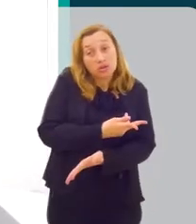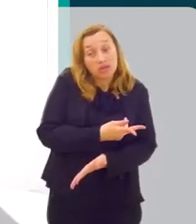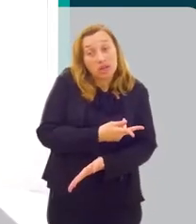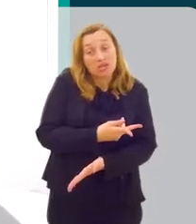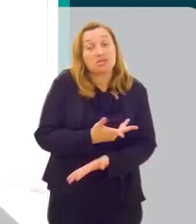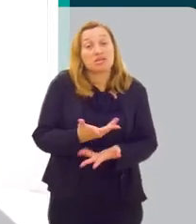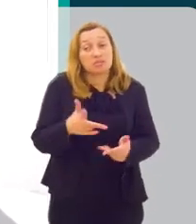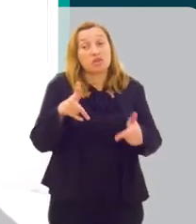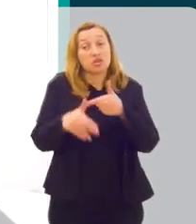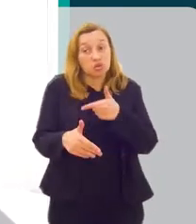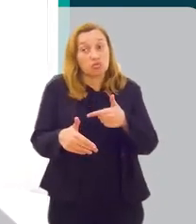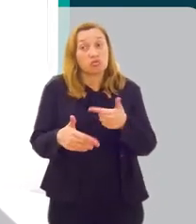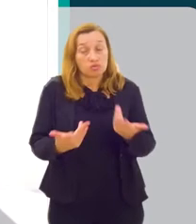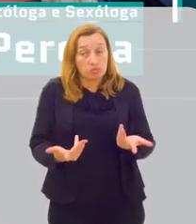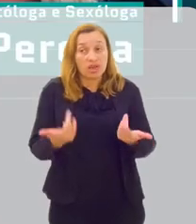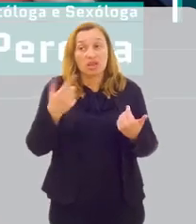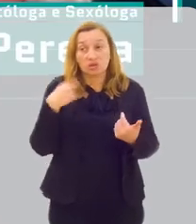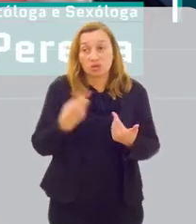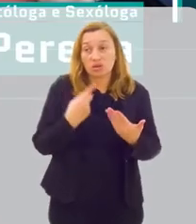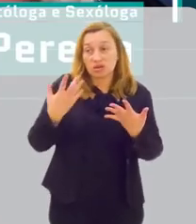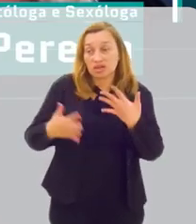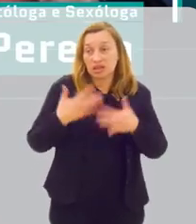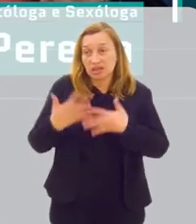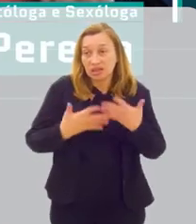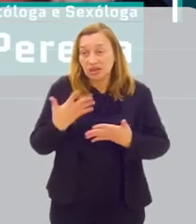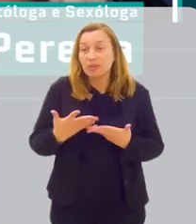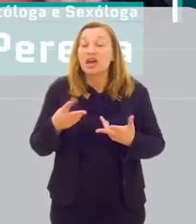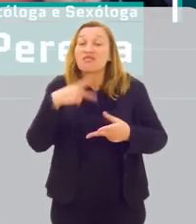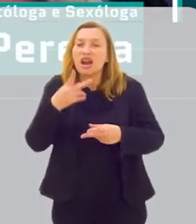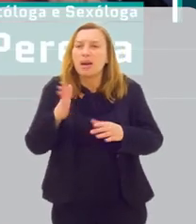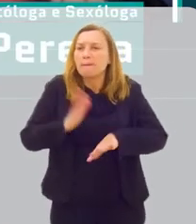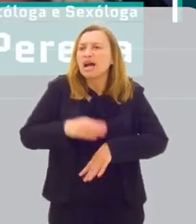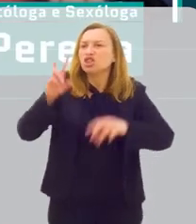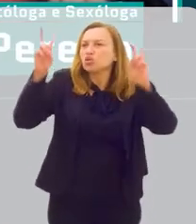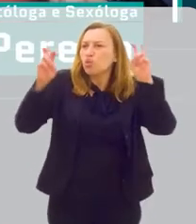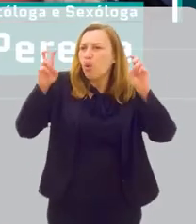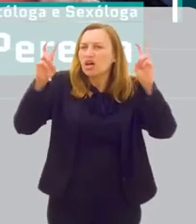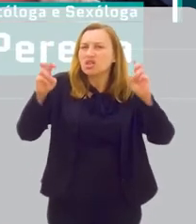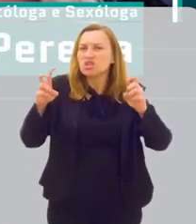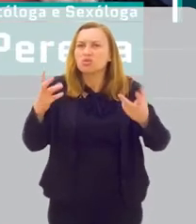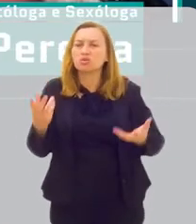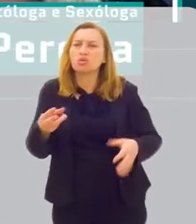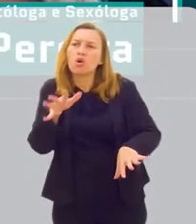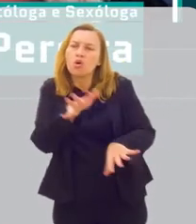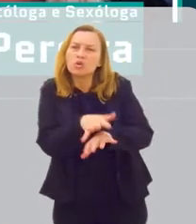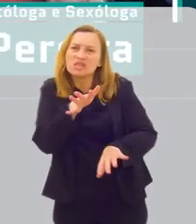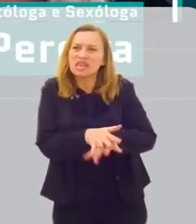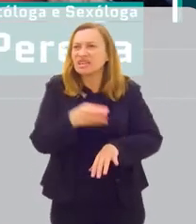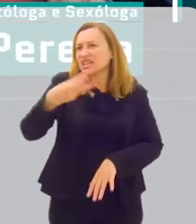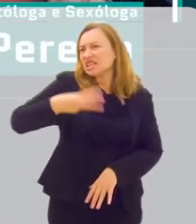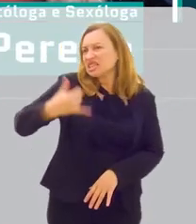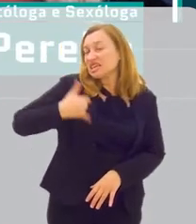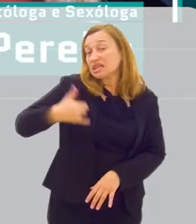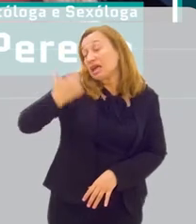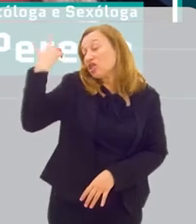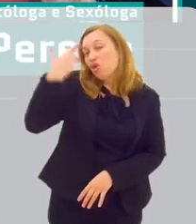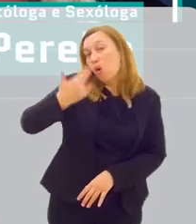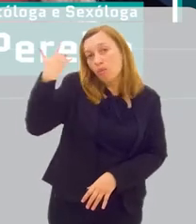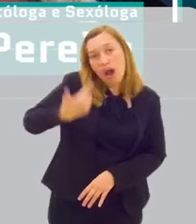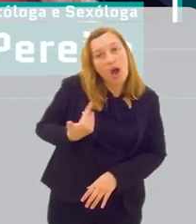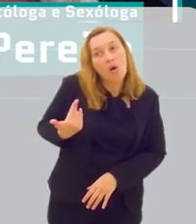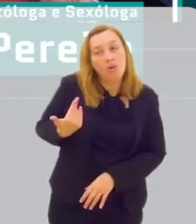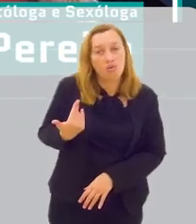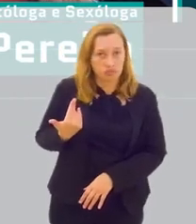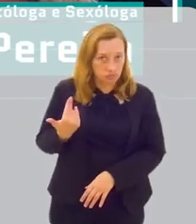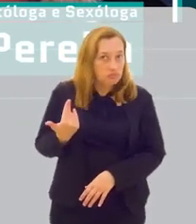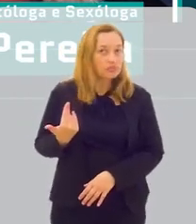interfere na nossa autoestima. Falar mais sobre o assunto, o sexo na terceira idade. Isso aí a gente